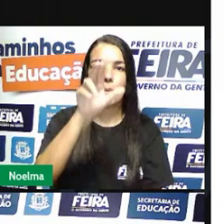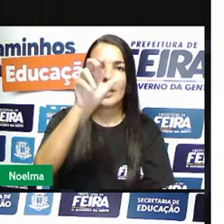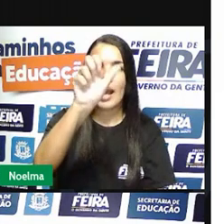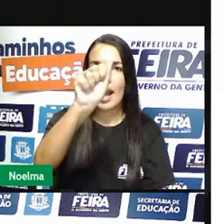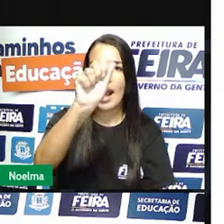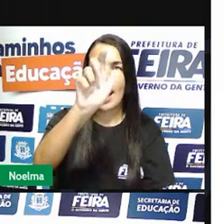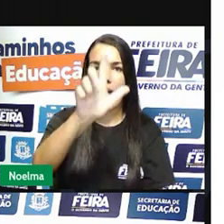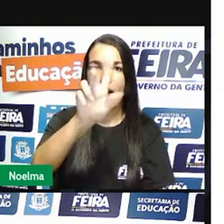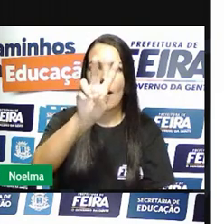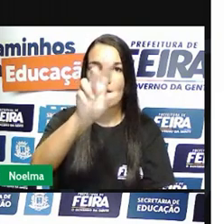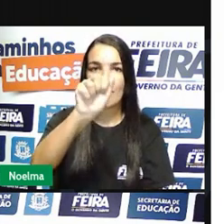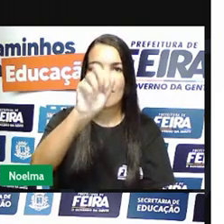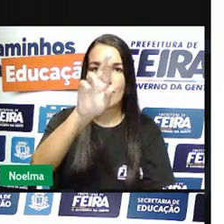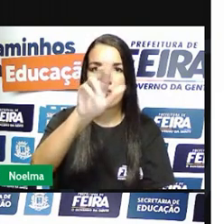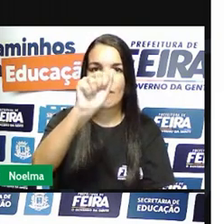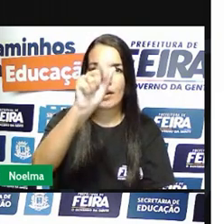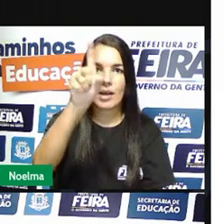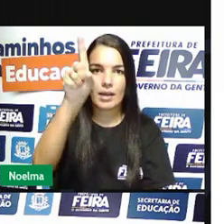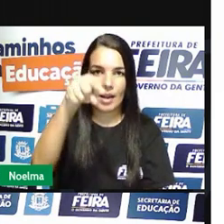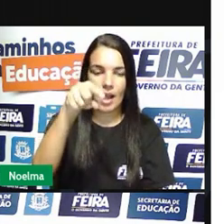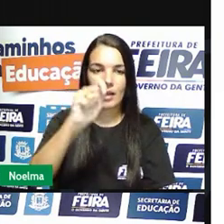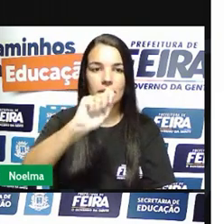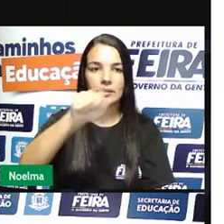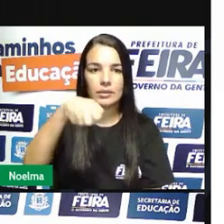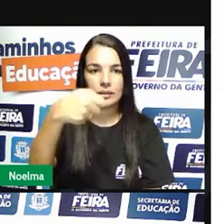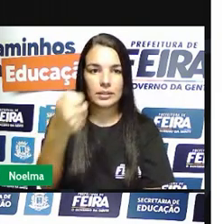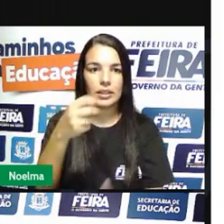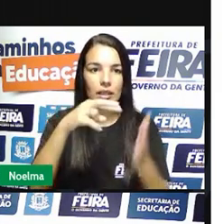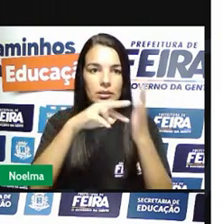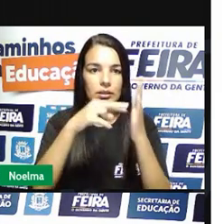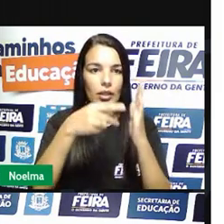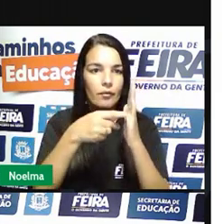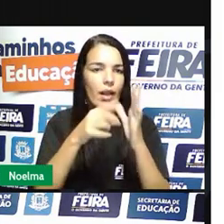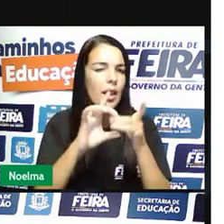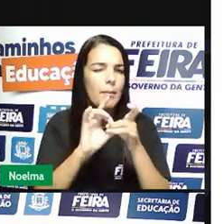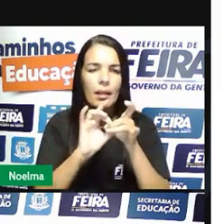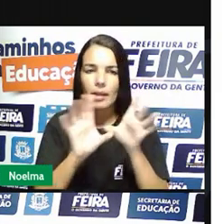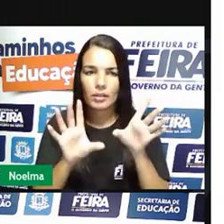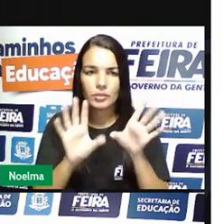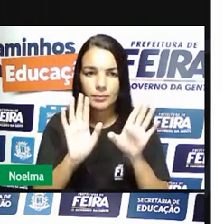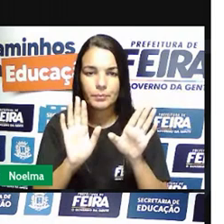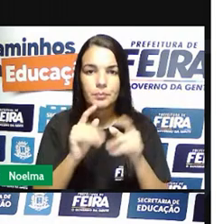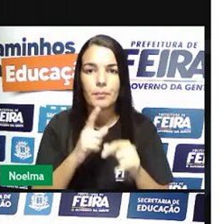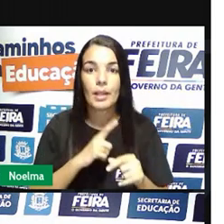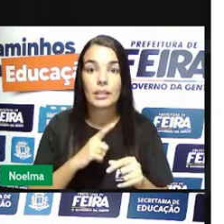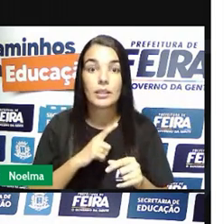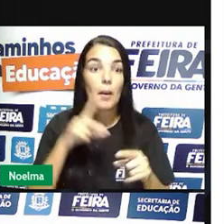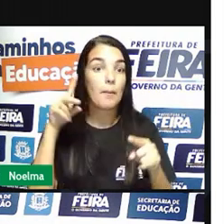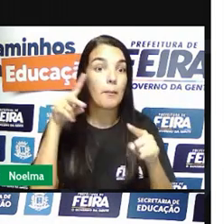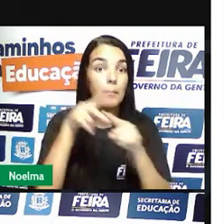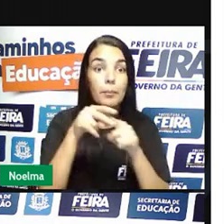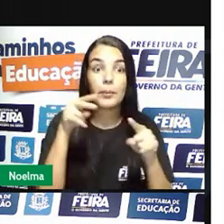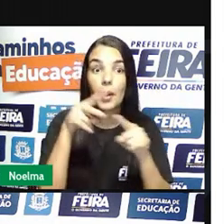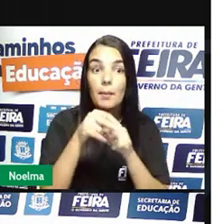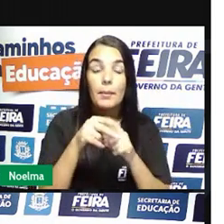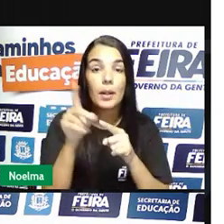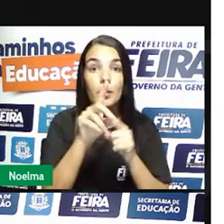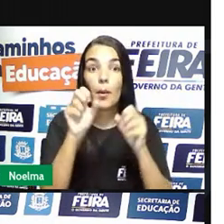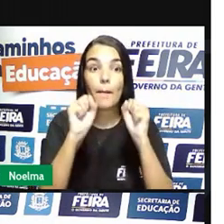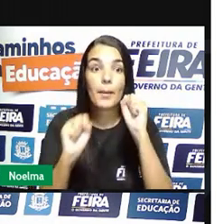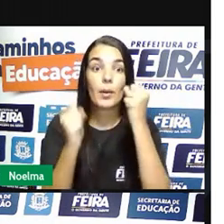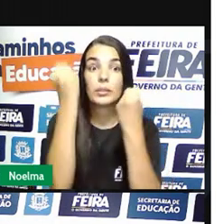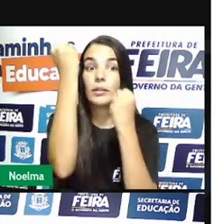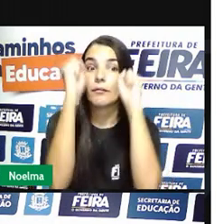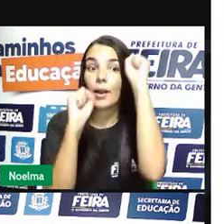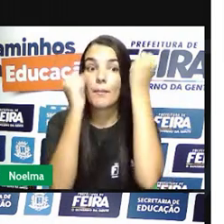onde essa lei determinava o fechamento de manufaturas locais e proibia aí a existência do fabrico